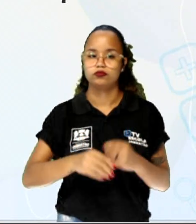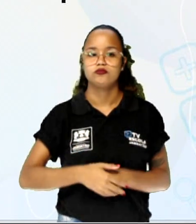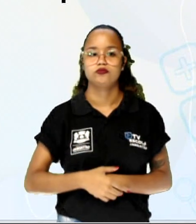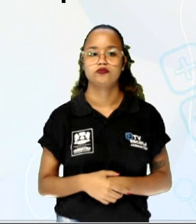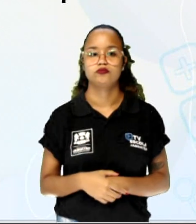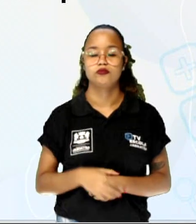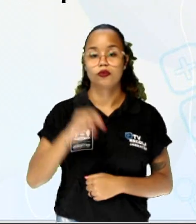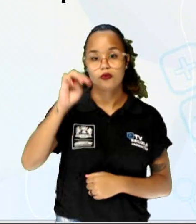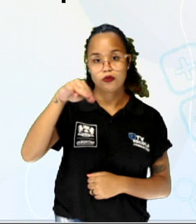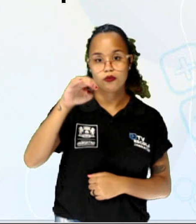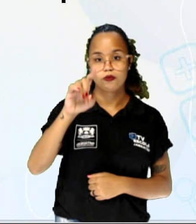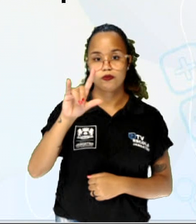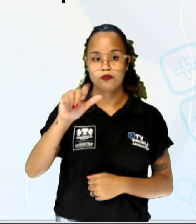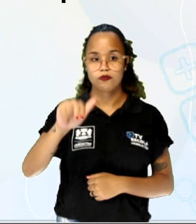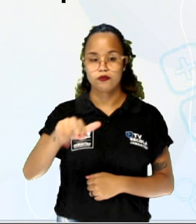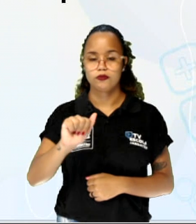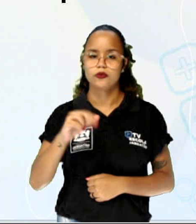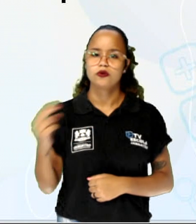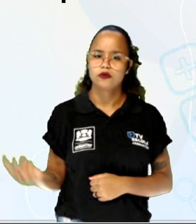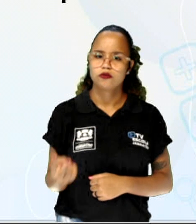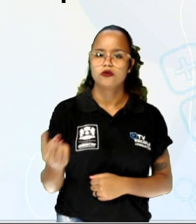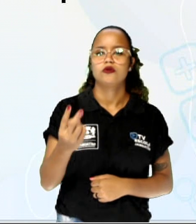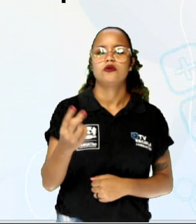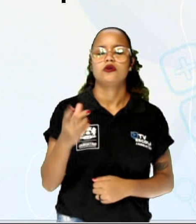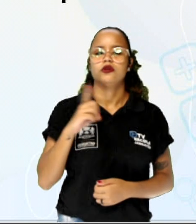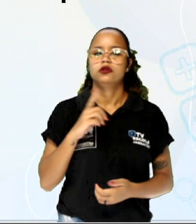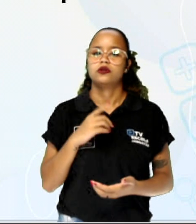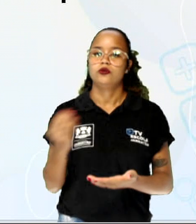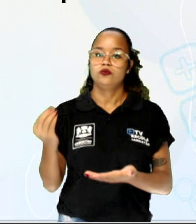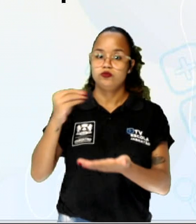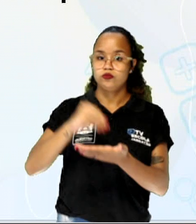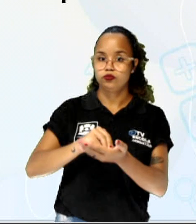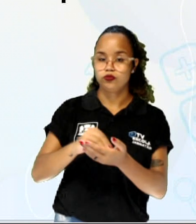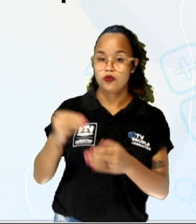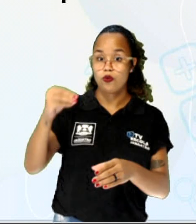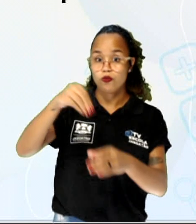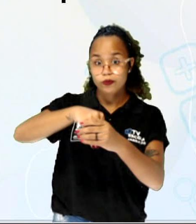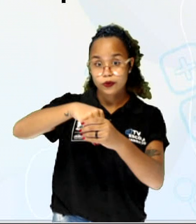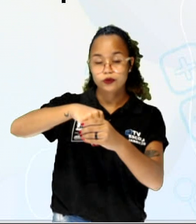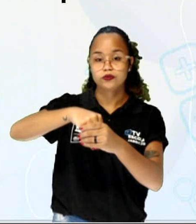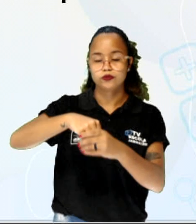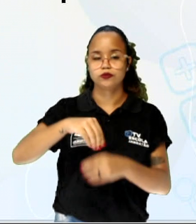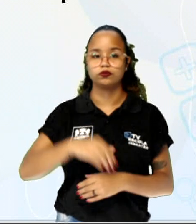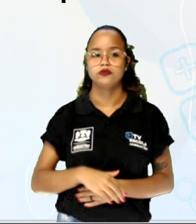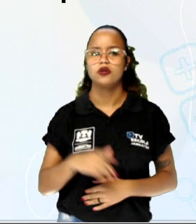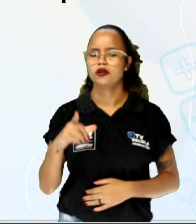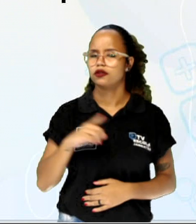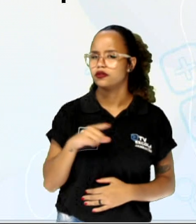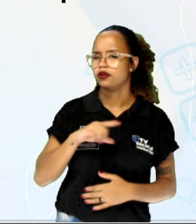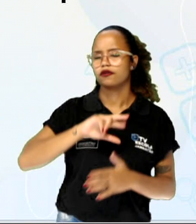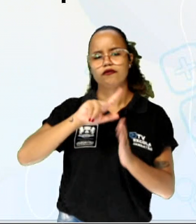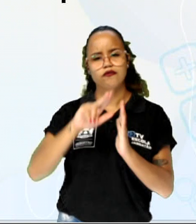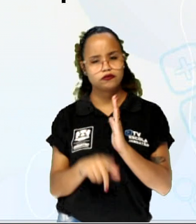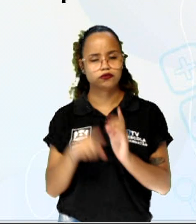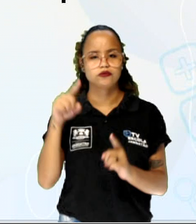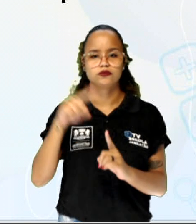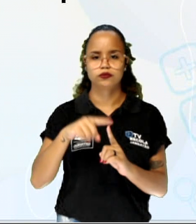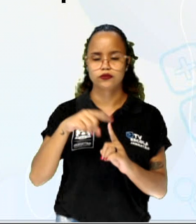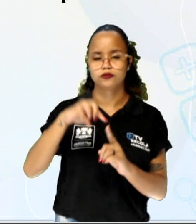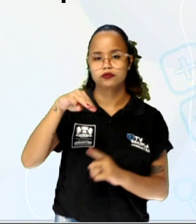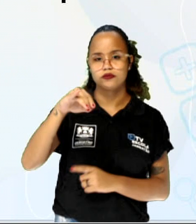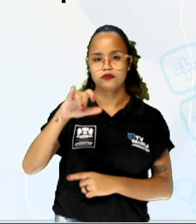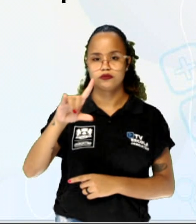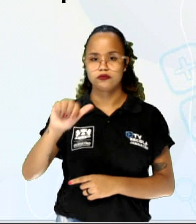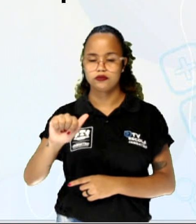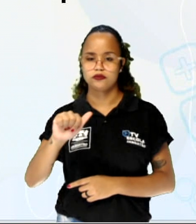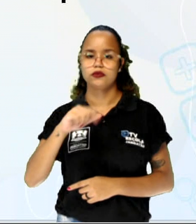A mediana é o valor que está posicionado no centro do conjunto. E existem vários tipos de média, mas os principais são a